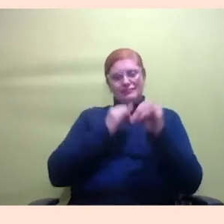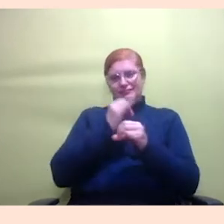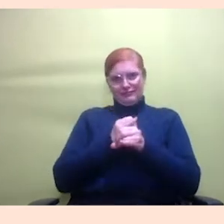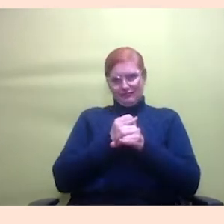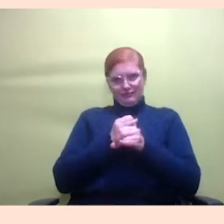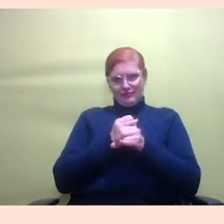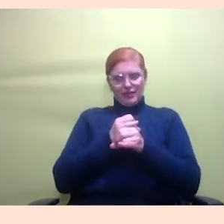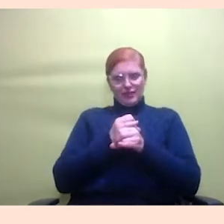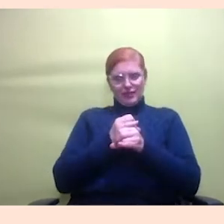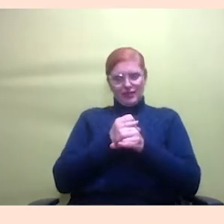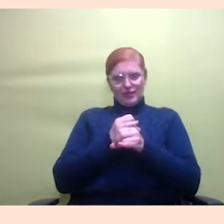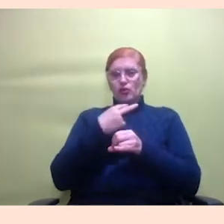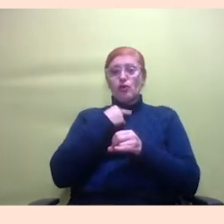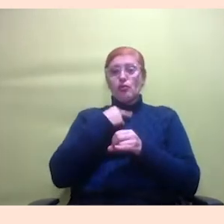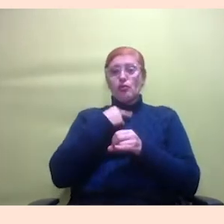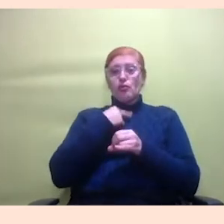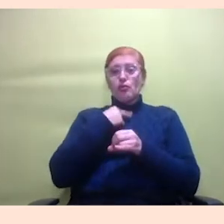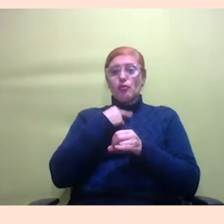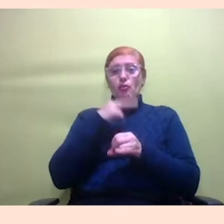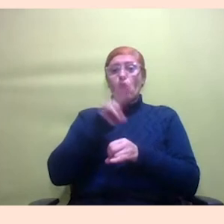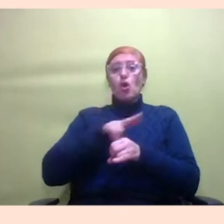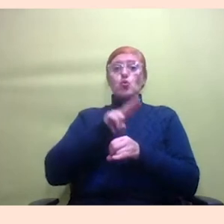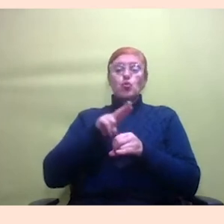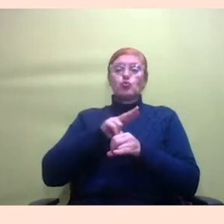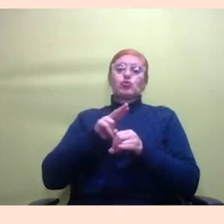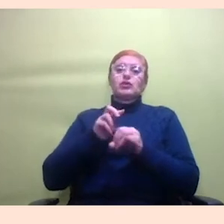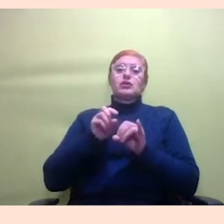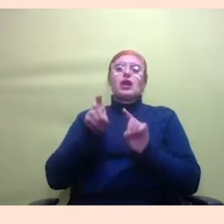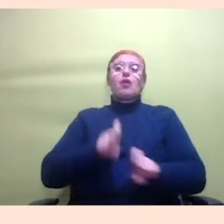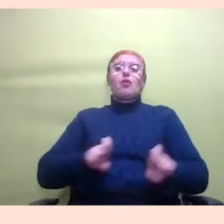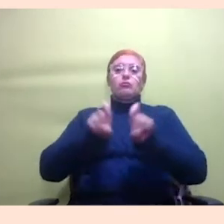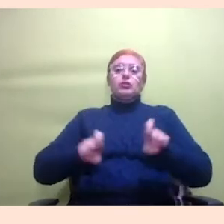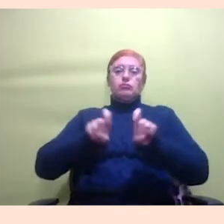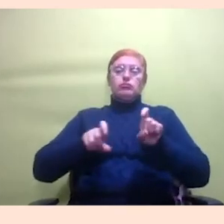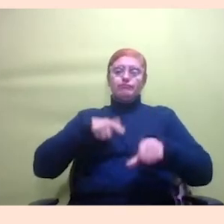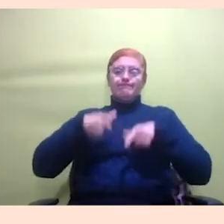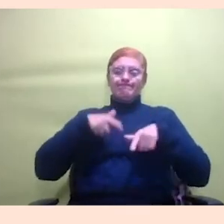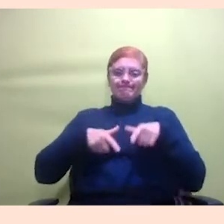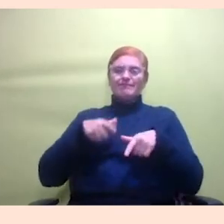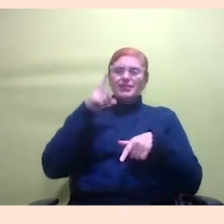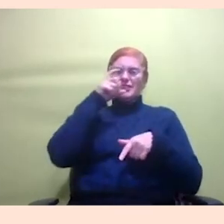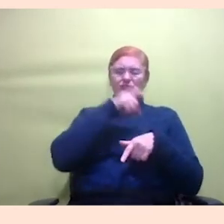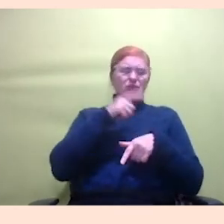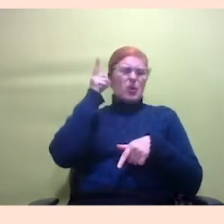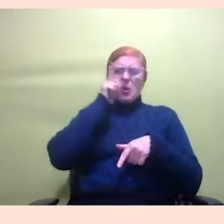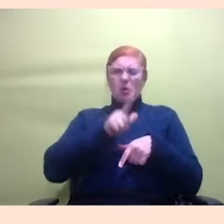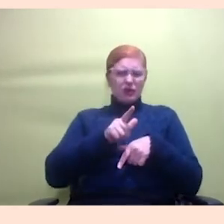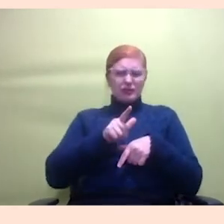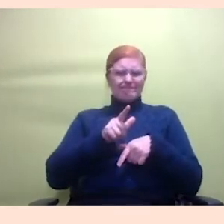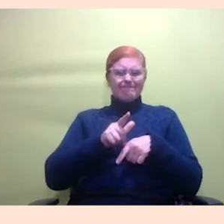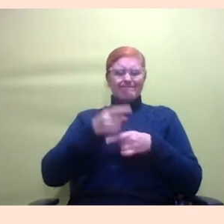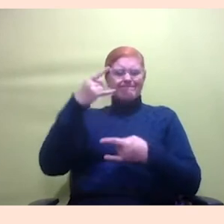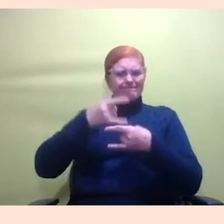eu faço então está sendo bem difícil eu não consigo acompanhar as lives eu não consigo participar de muitas também